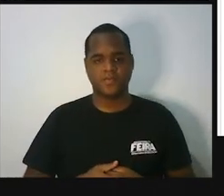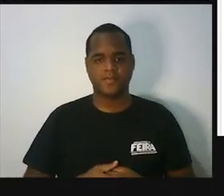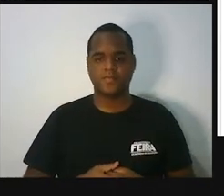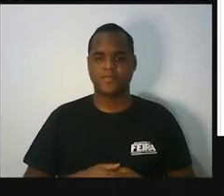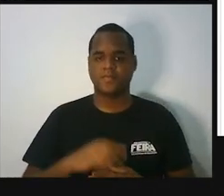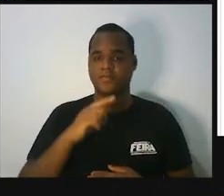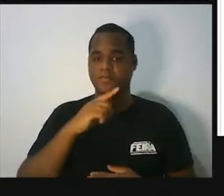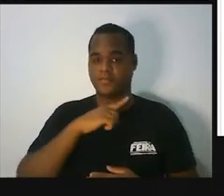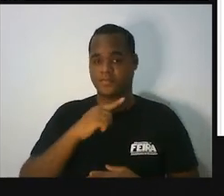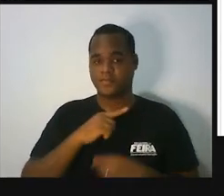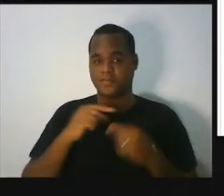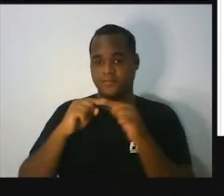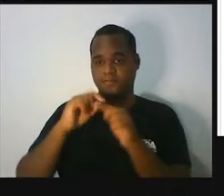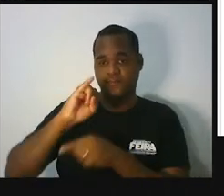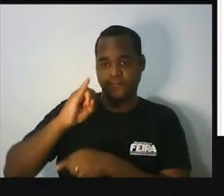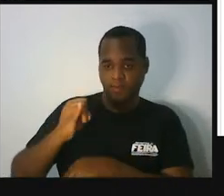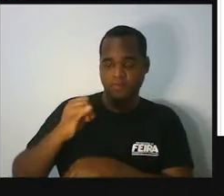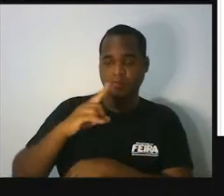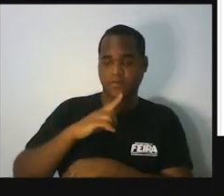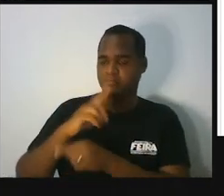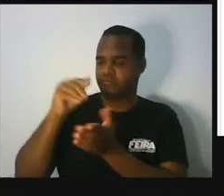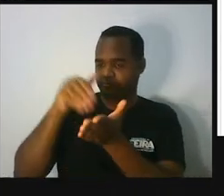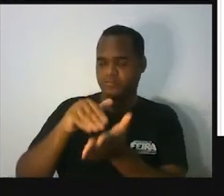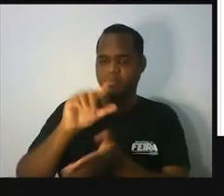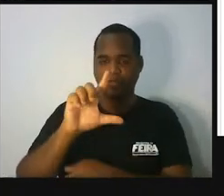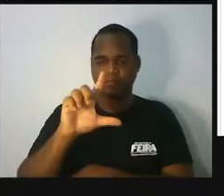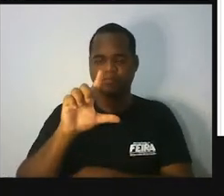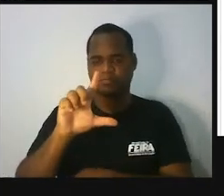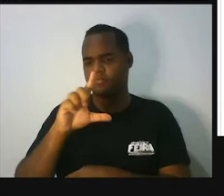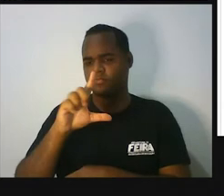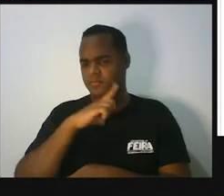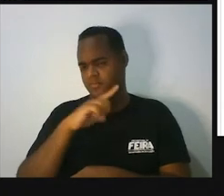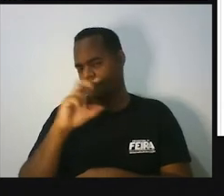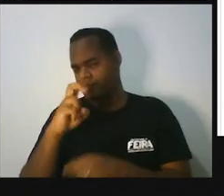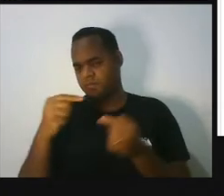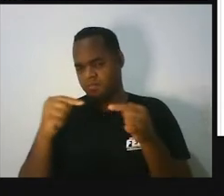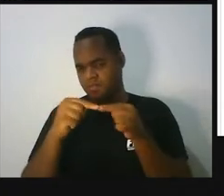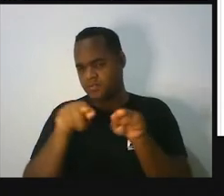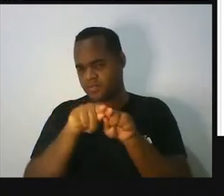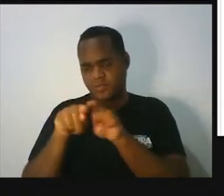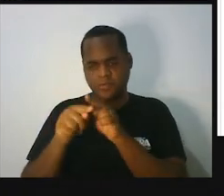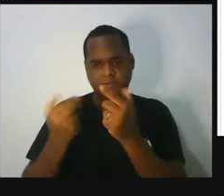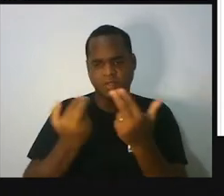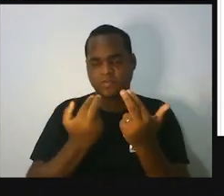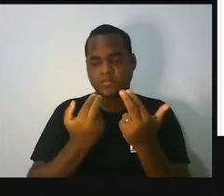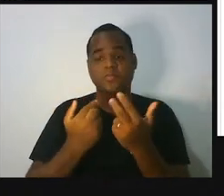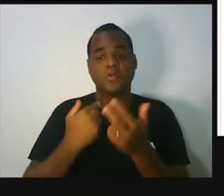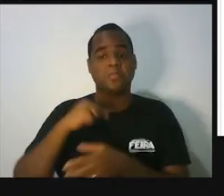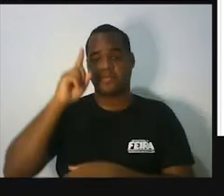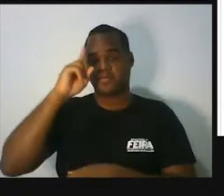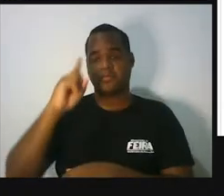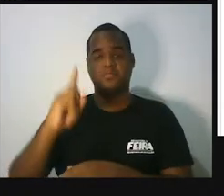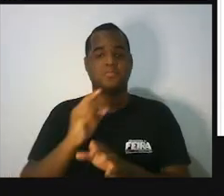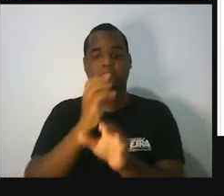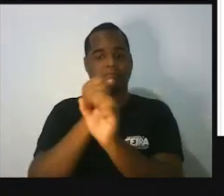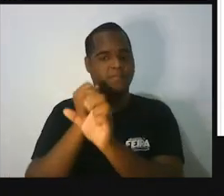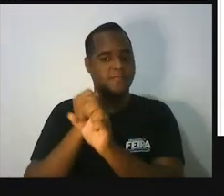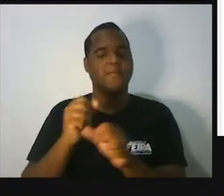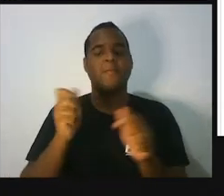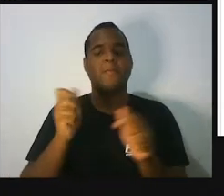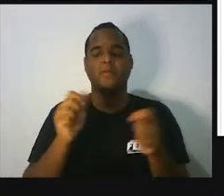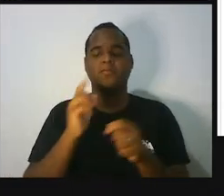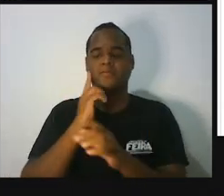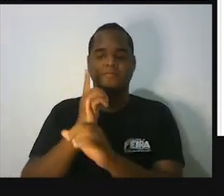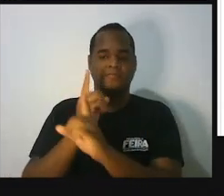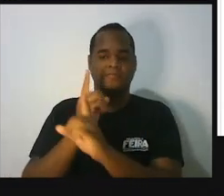lado que vai do ponto J até o ponto L, será que tem 5 também? Não sei. A gente vai medir. E aí a gente